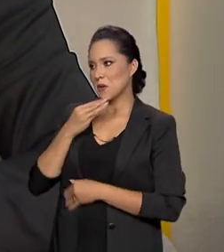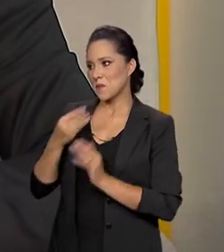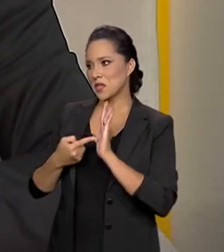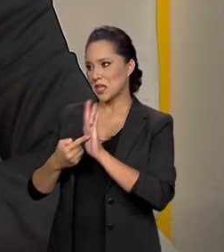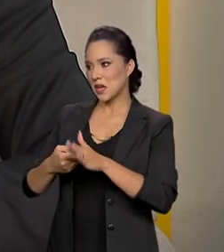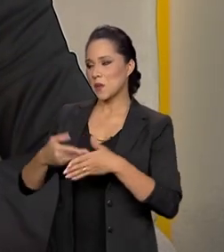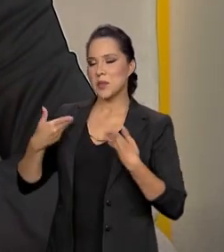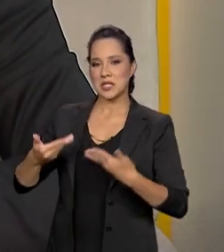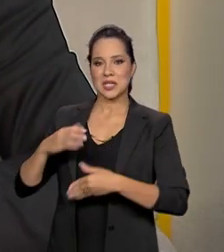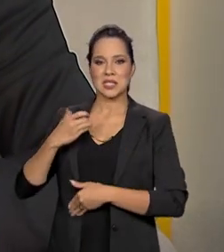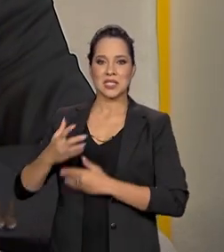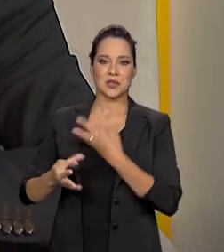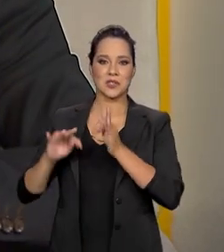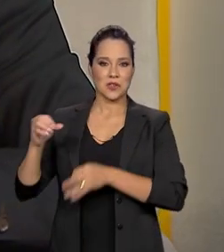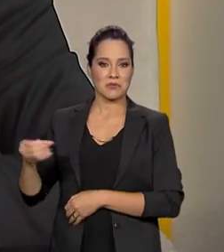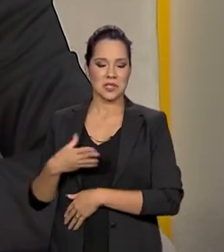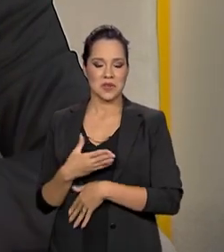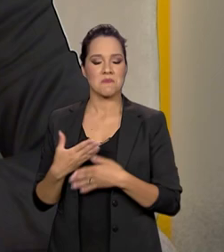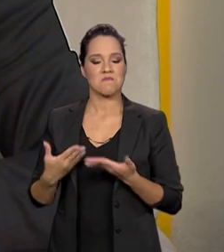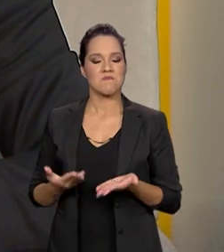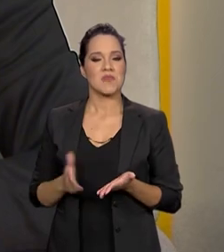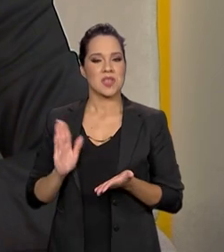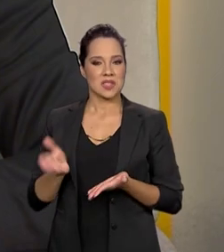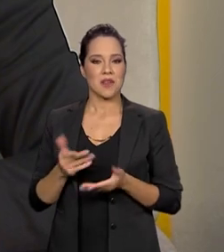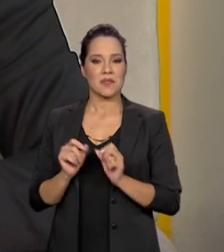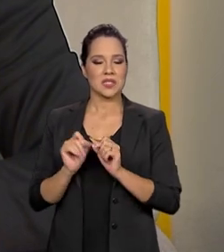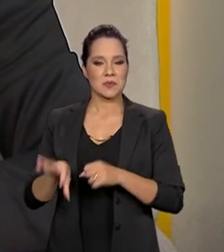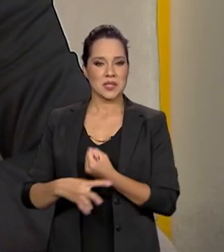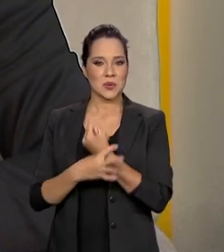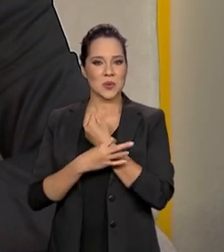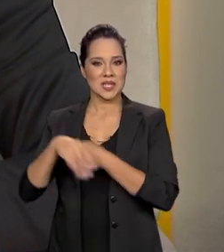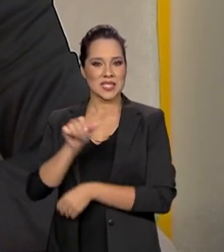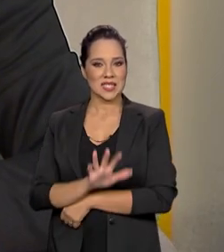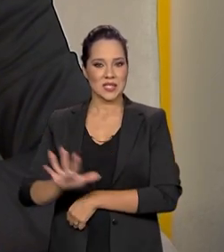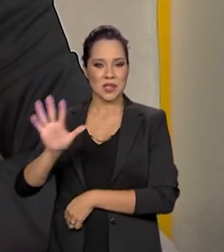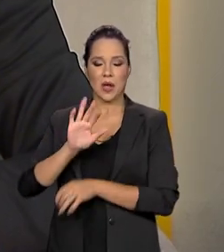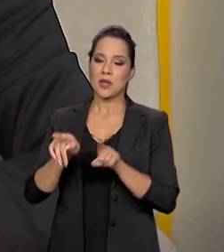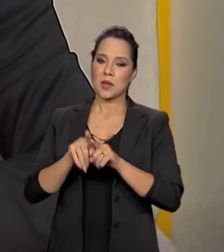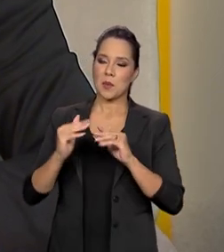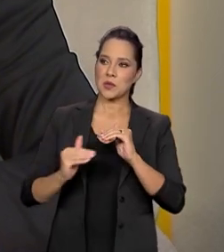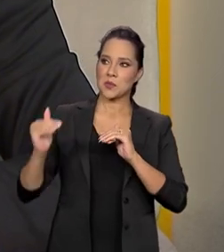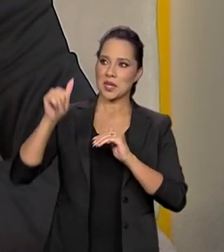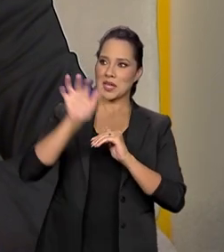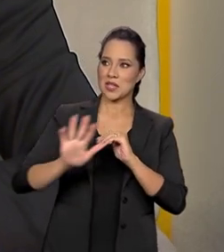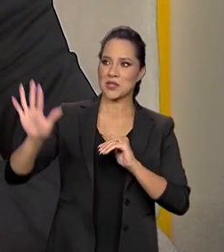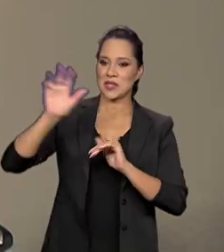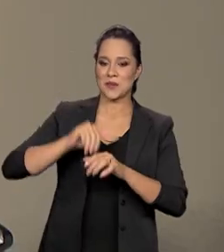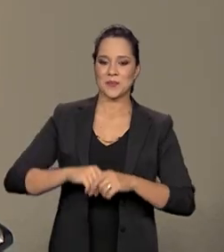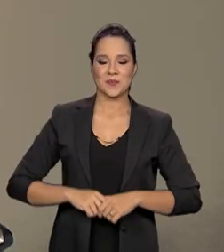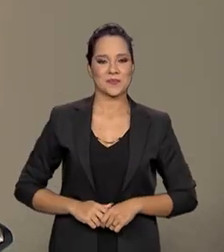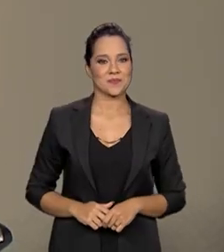Ministério da Ciência, Tecnologia e Inovações está fazendo para a segurança nacional e para a soberania nacional.